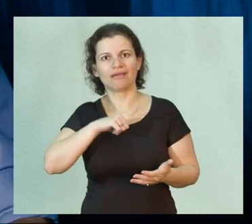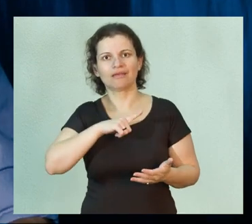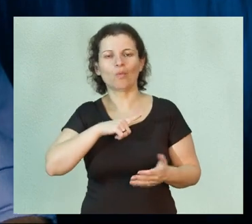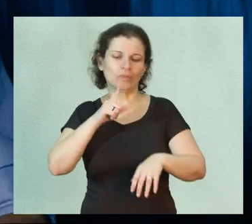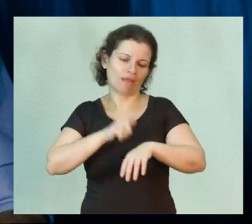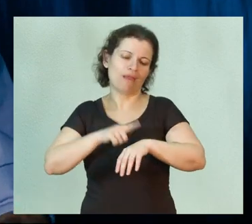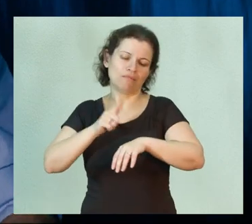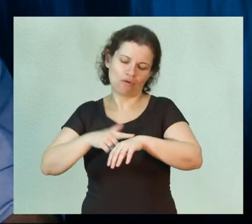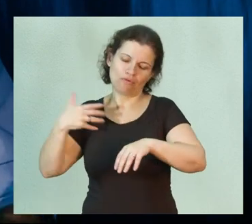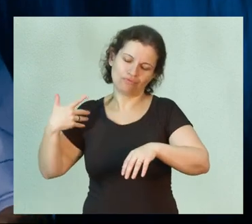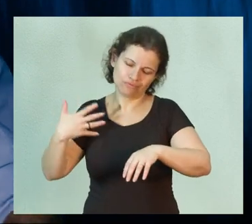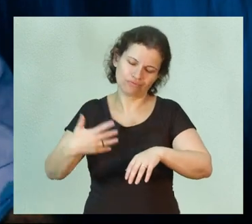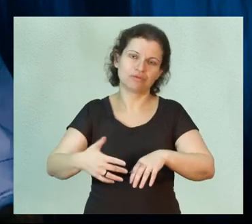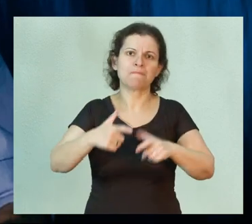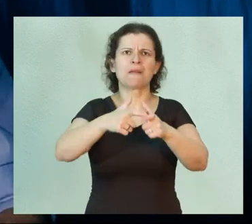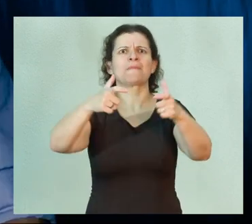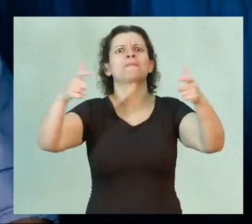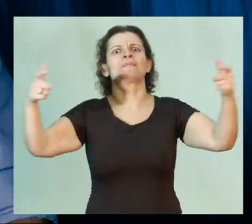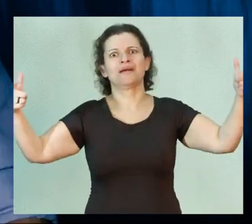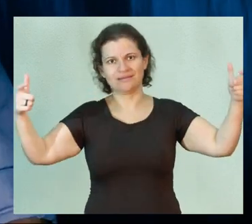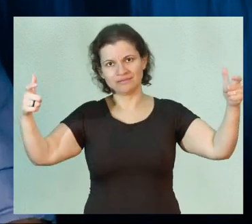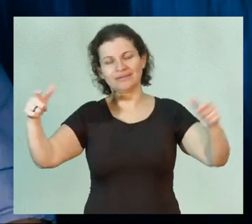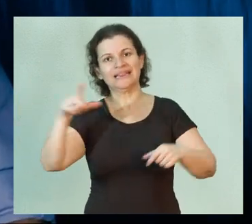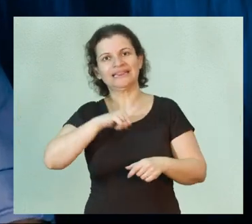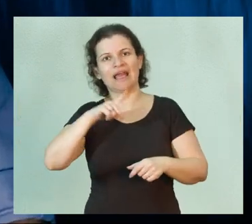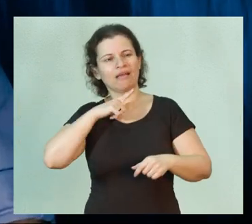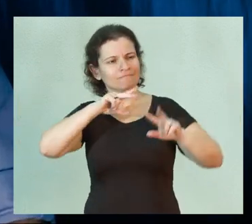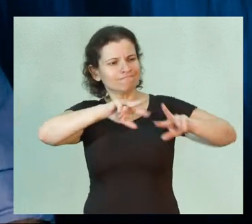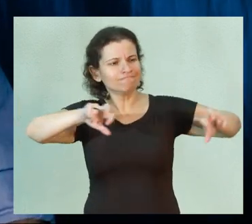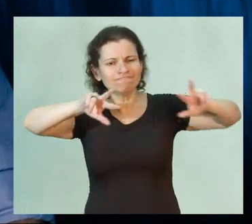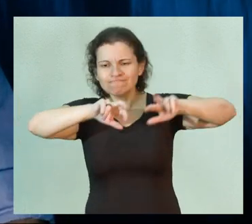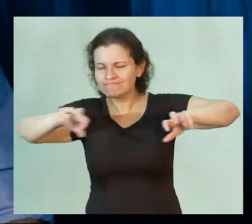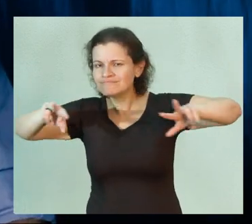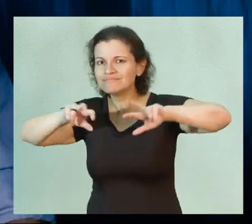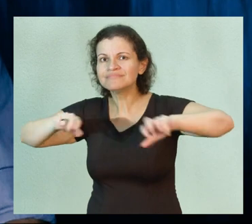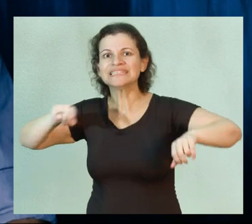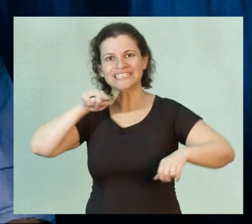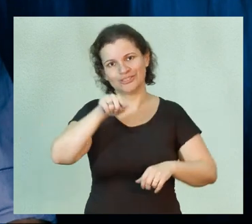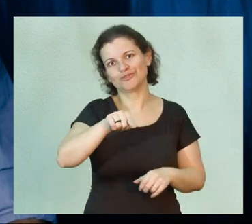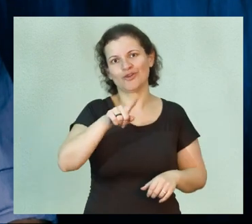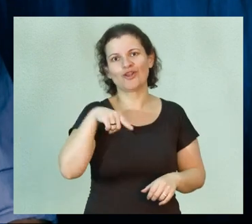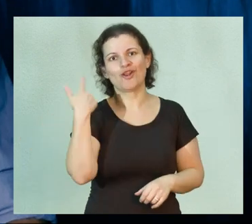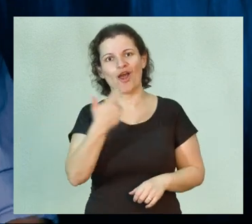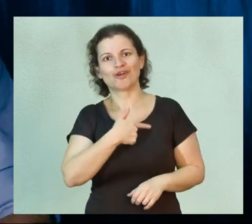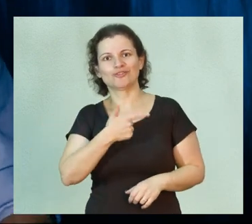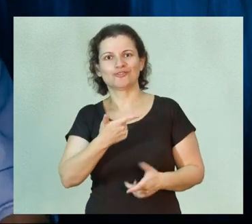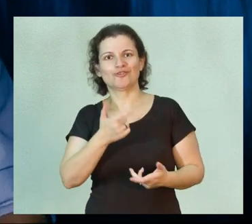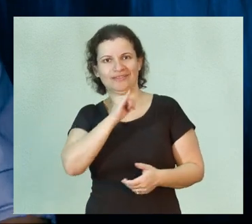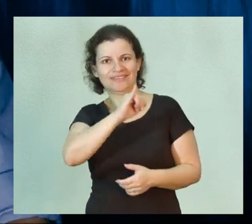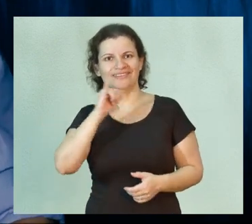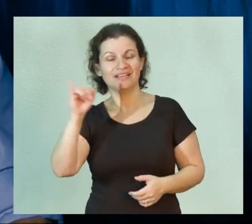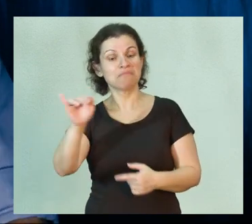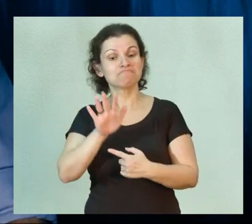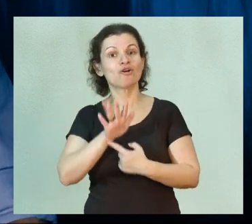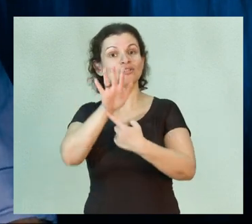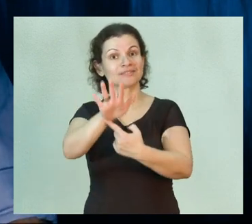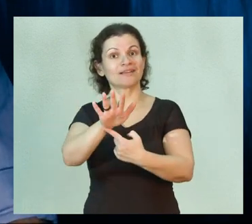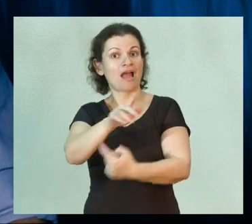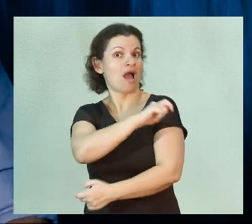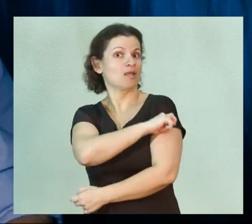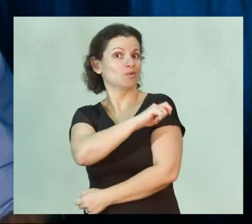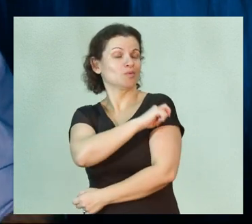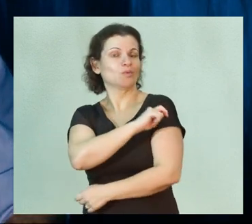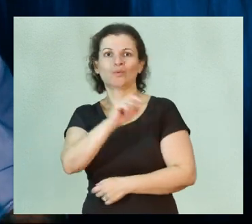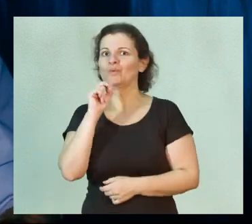o tempo, aumentado, crescido. Nós temos explorado bastante isto no nosso Instituto, mostrando aos nossos